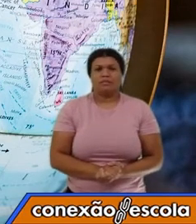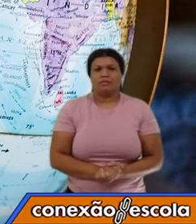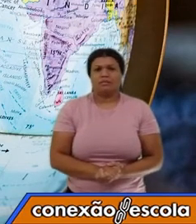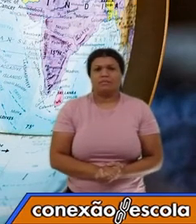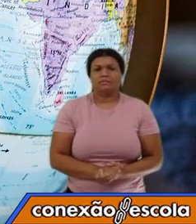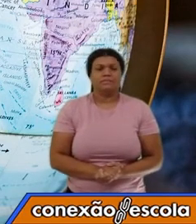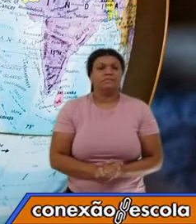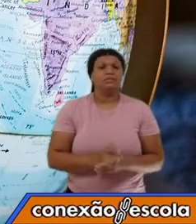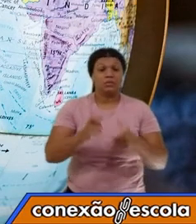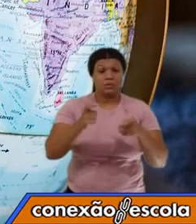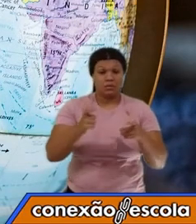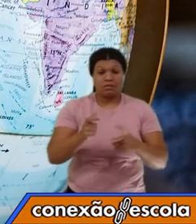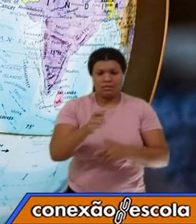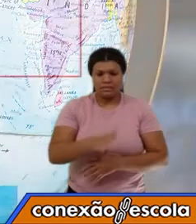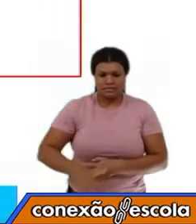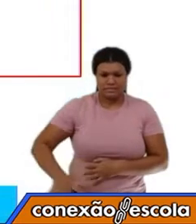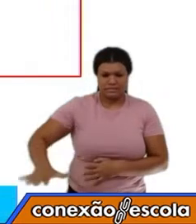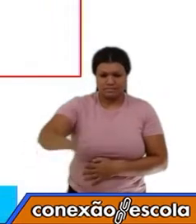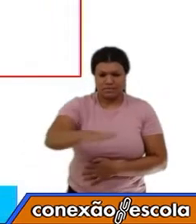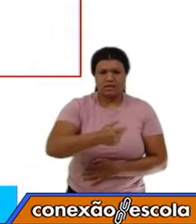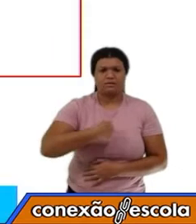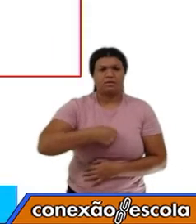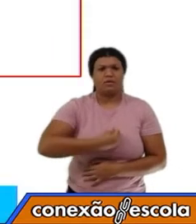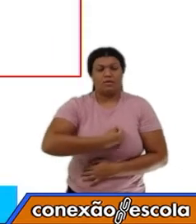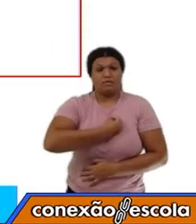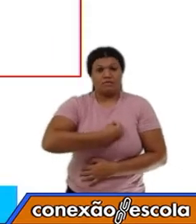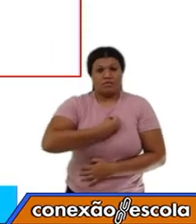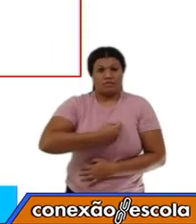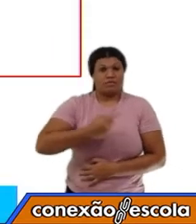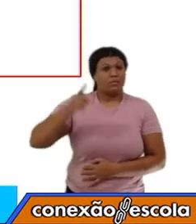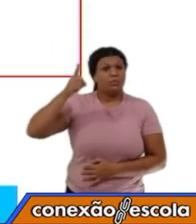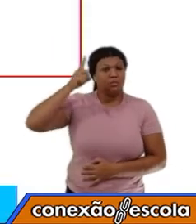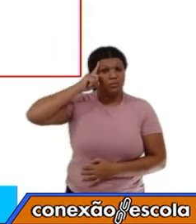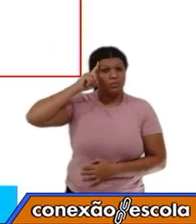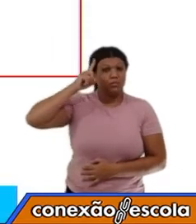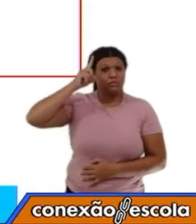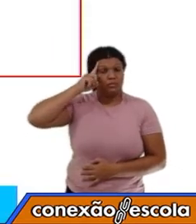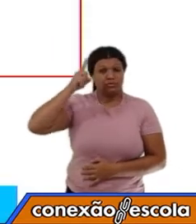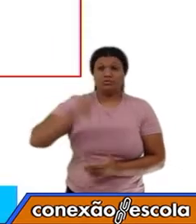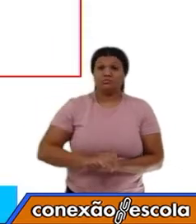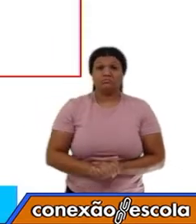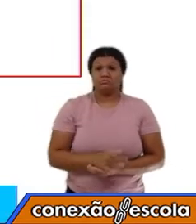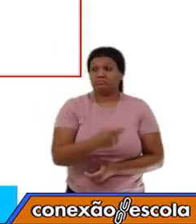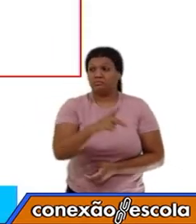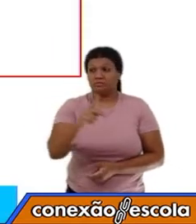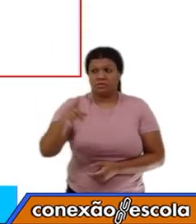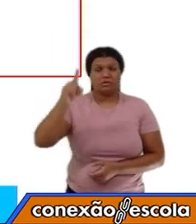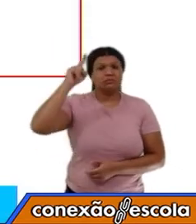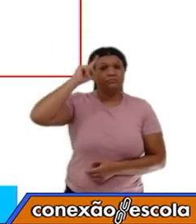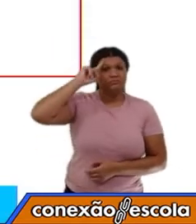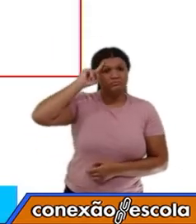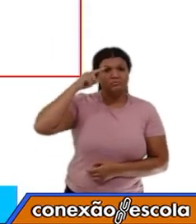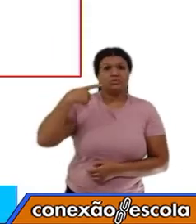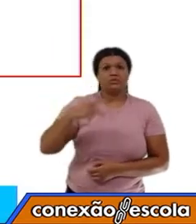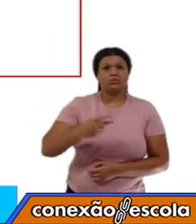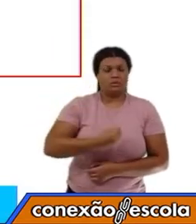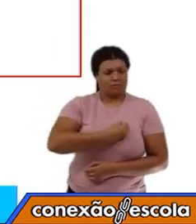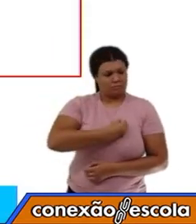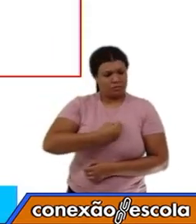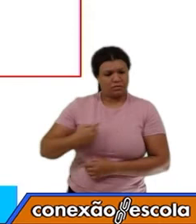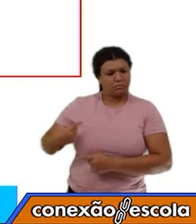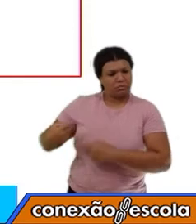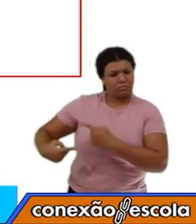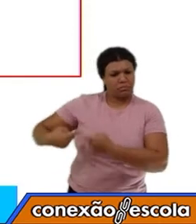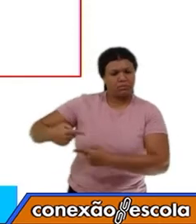O lugar é o espaço onde vivemos o nosso dia a dia, o seu dia a dia, a sua rotina da semana,